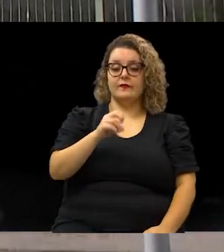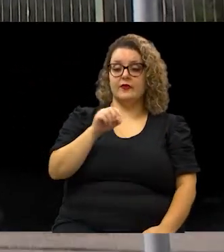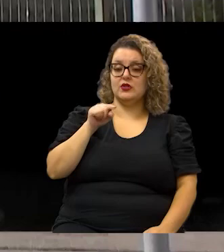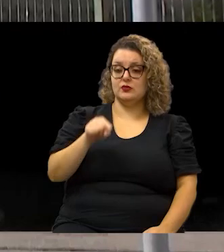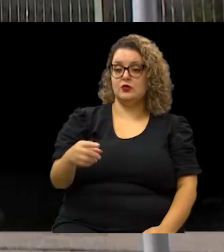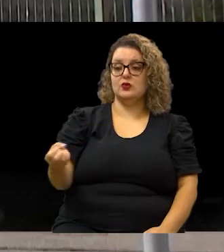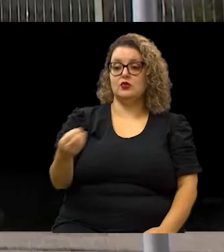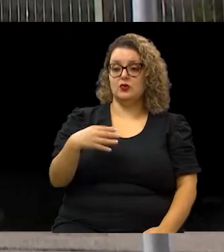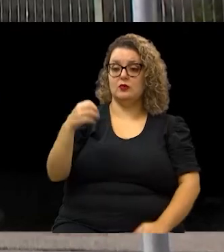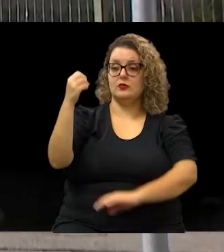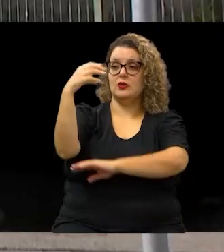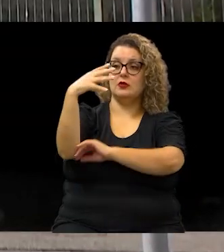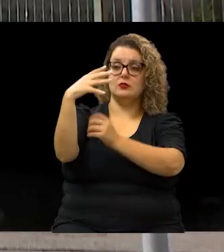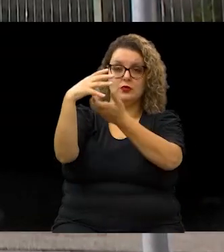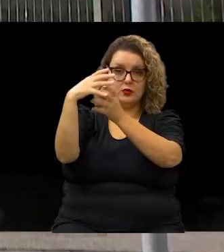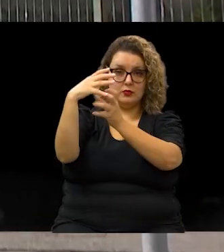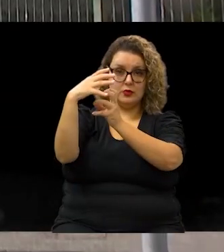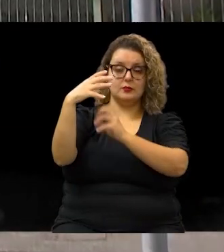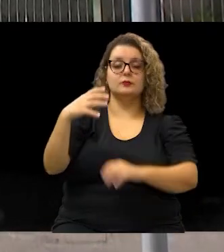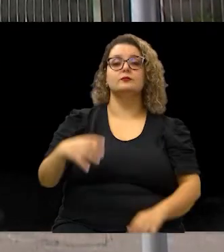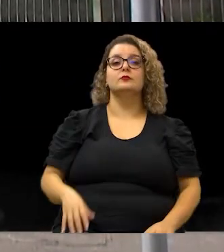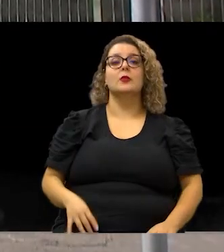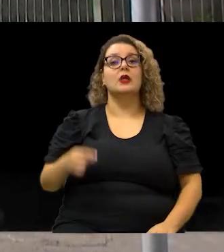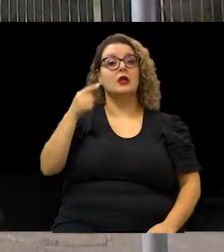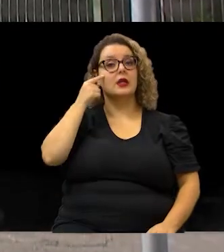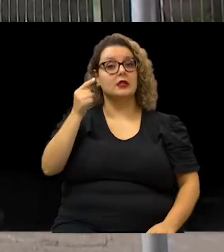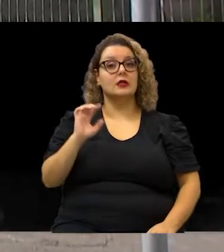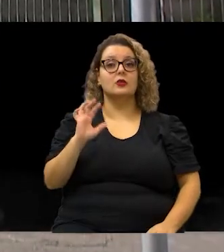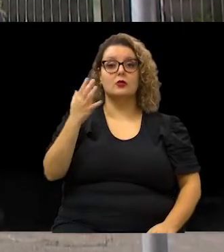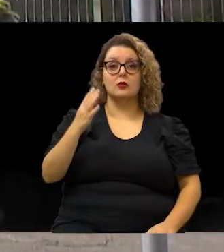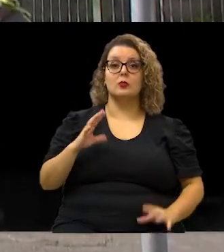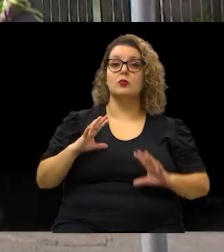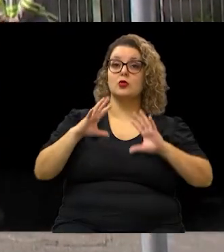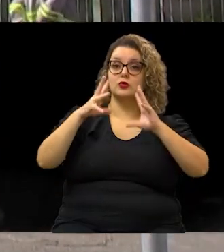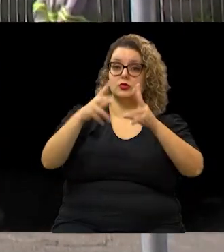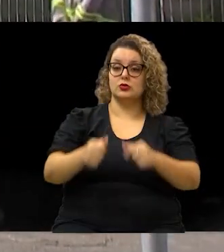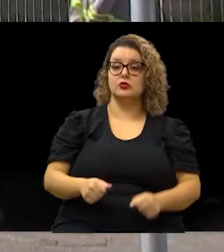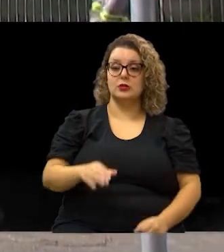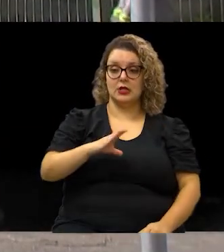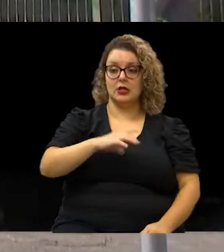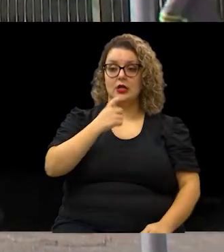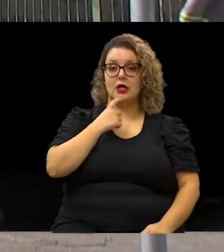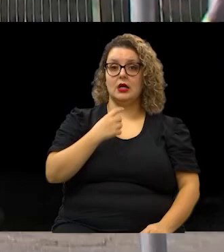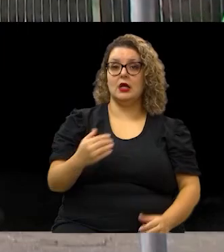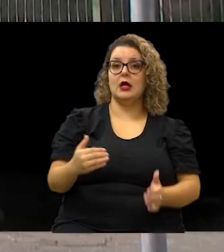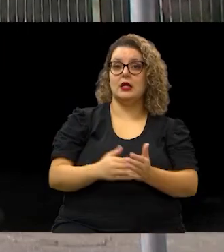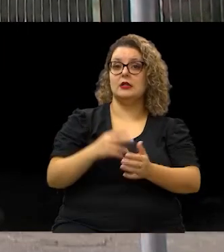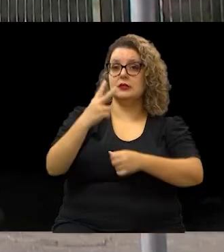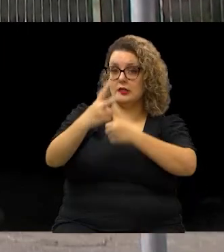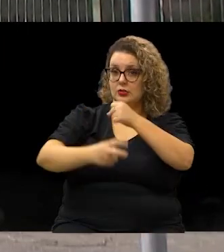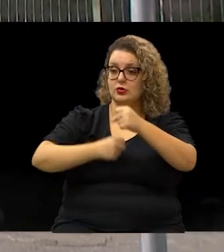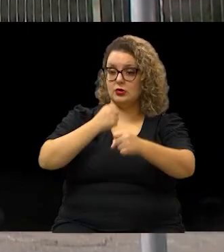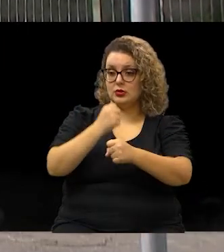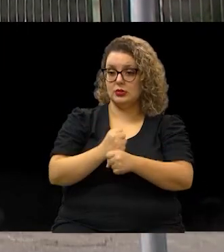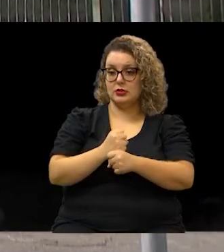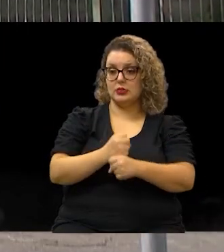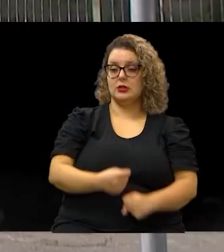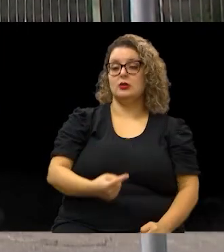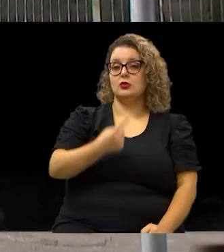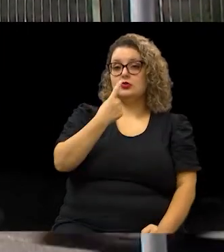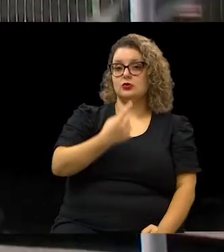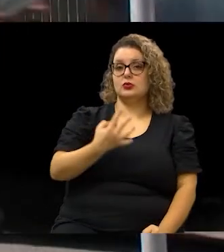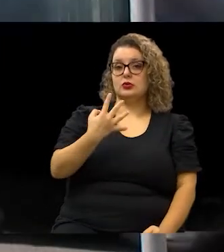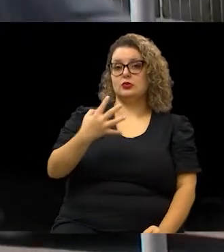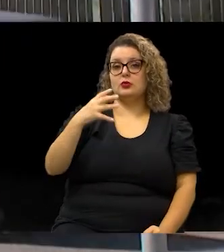novas luminárias. E a previsão é que a troca aconteça por completo na cidade em até dois anos, com cerca de 140